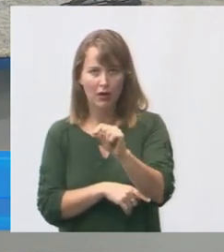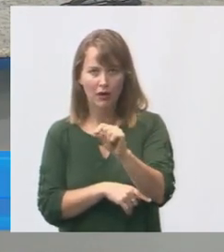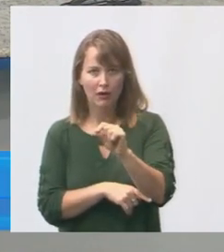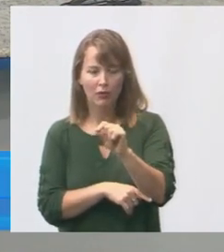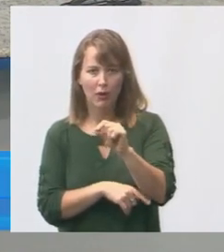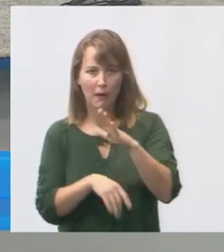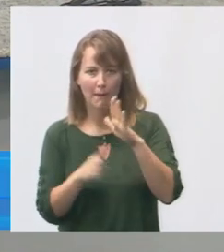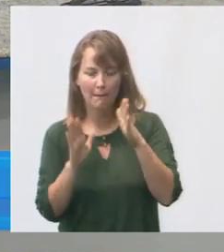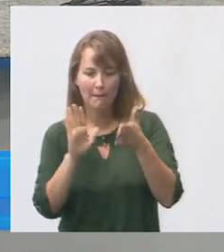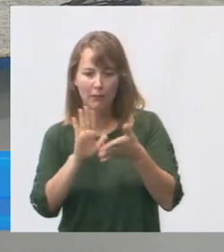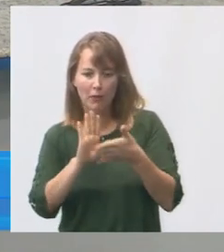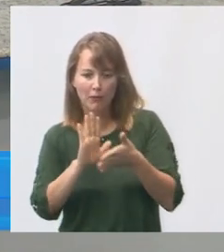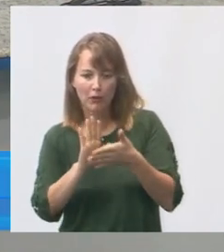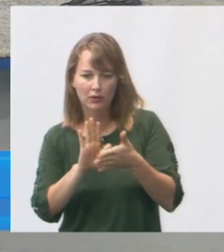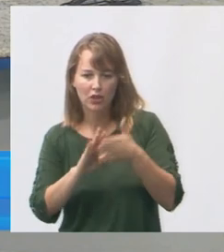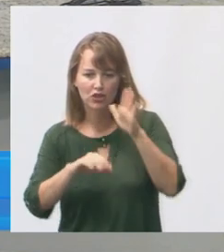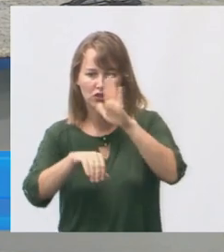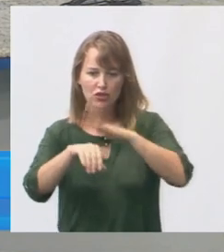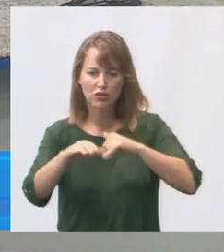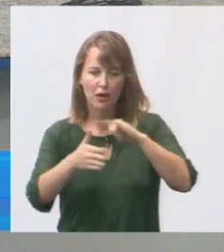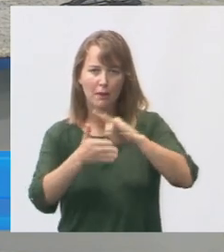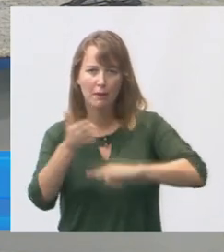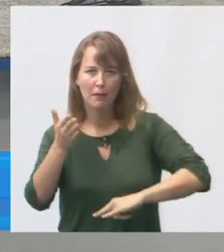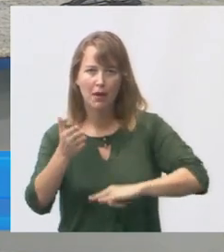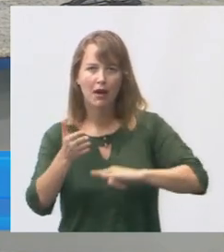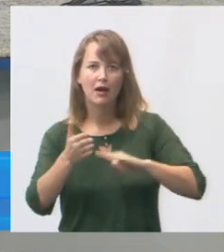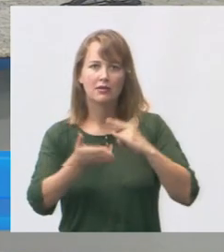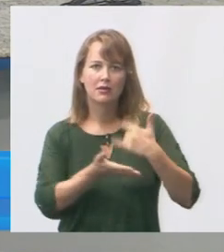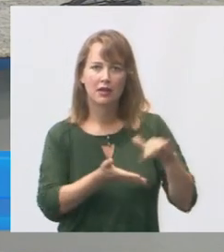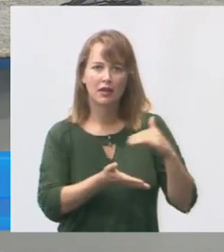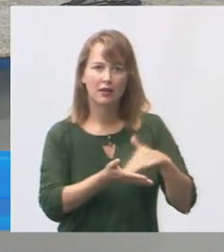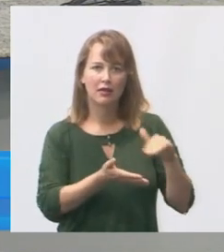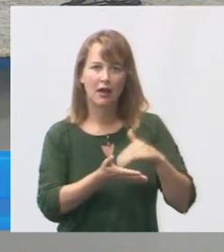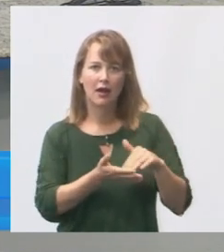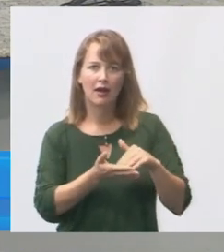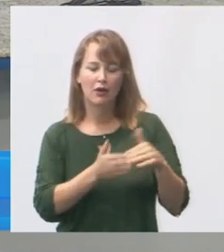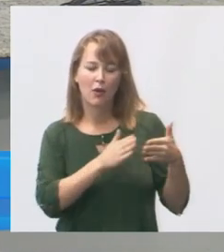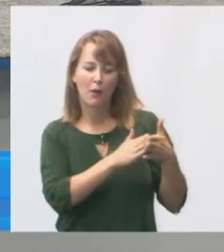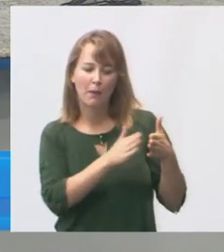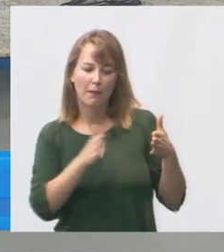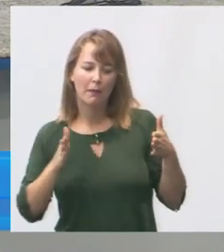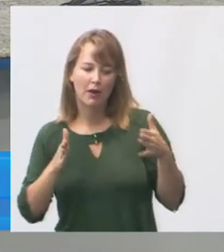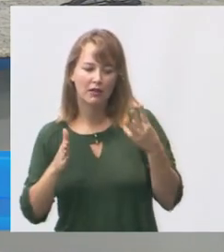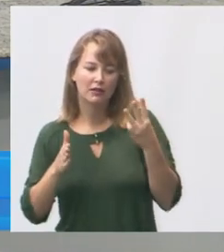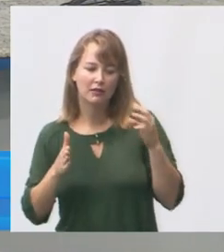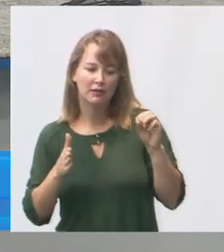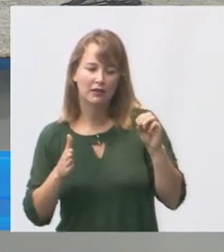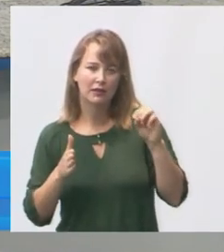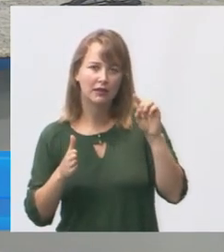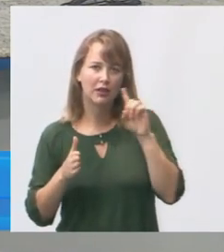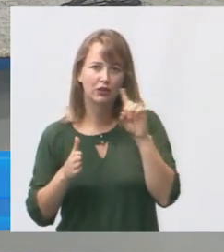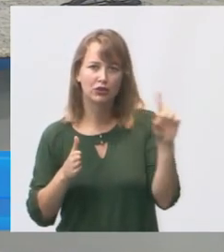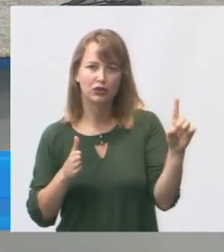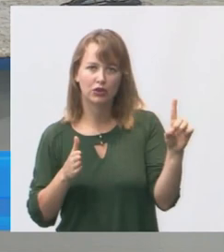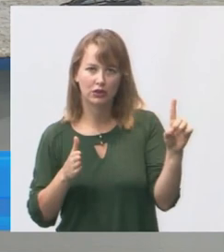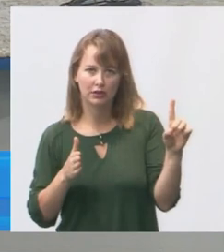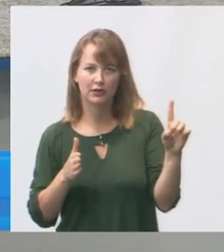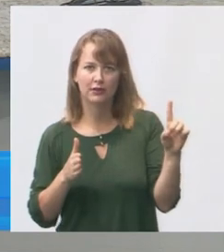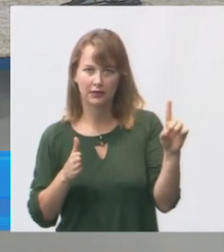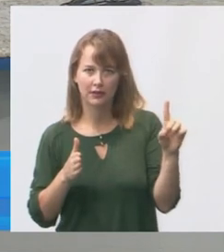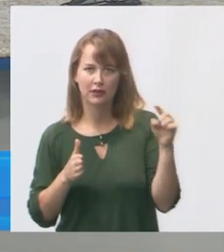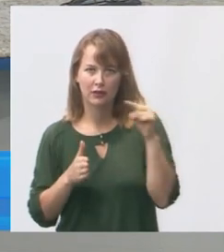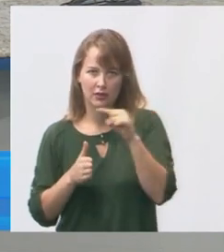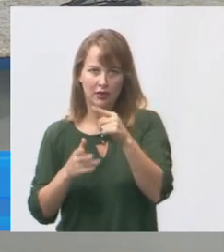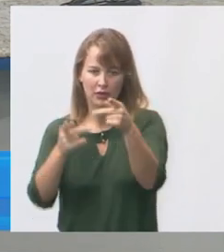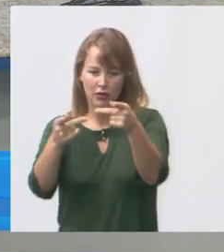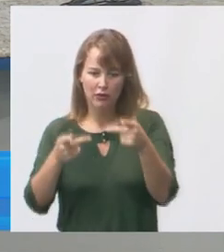secretária para no prazo de 30 dias. Então, em 30 dias, é Rodrigo, né? Sim, já conclui. Em 30 dias, vocês vão ser